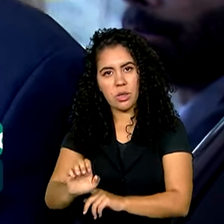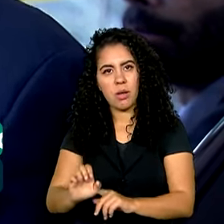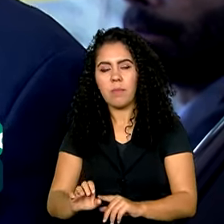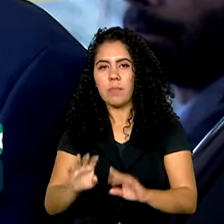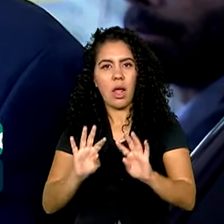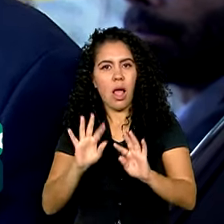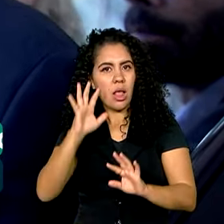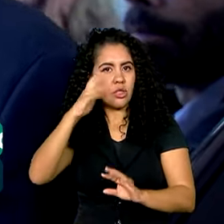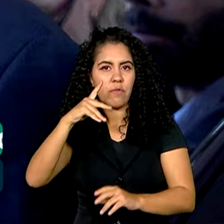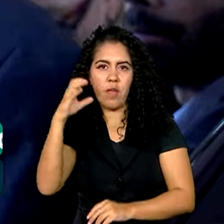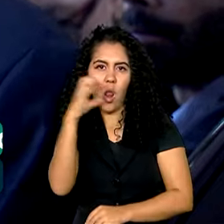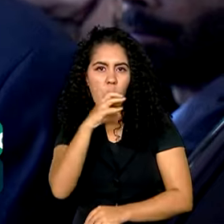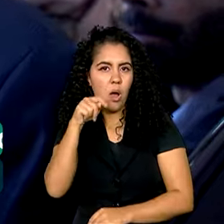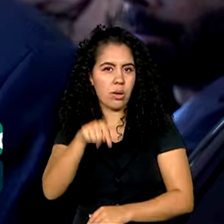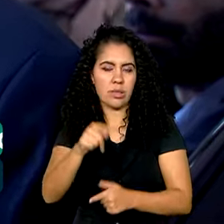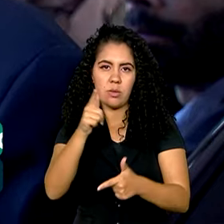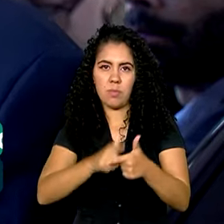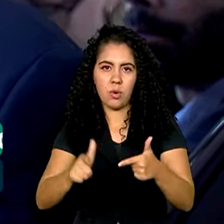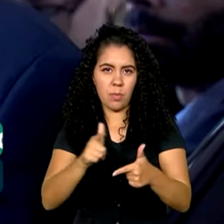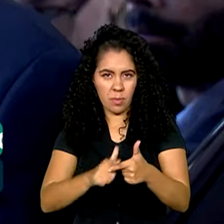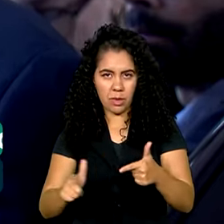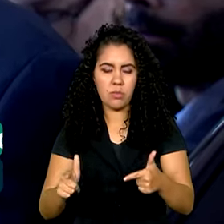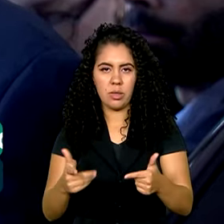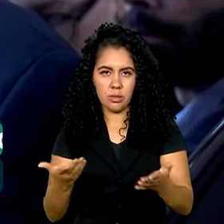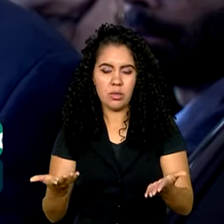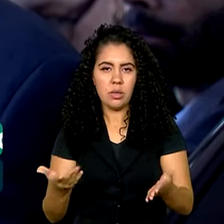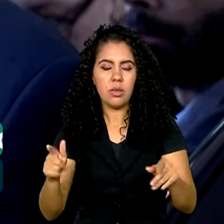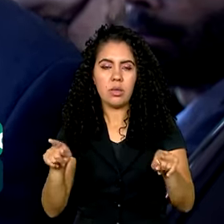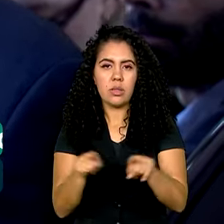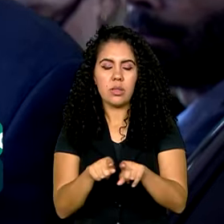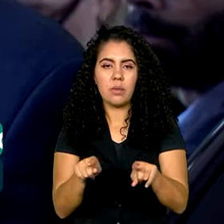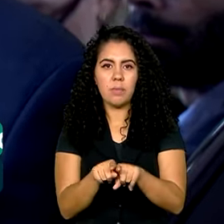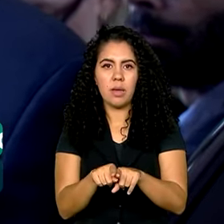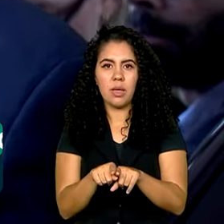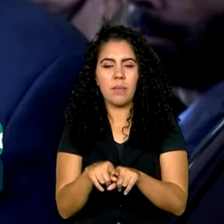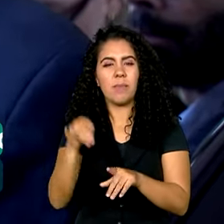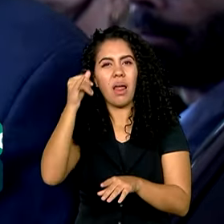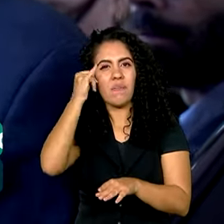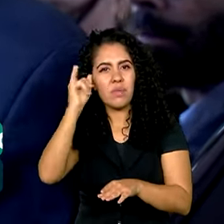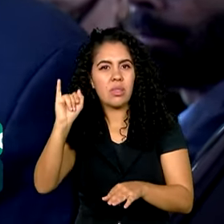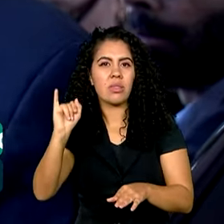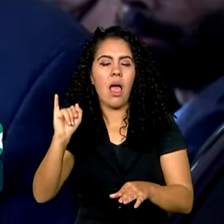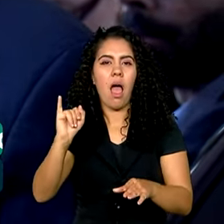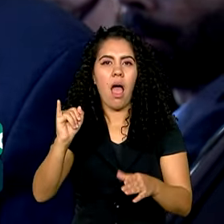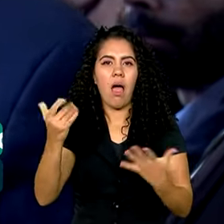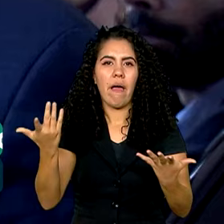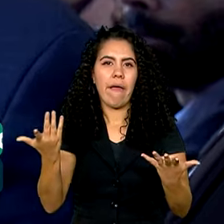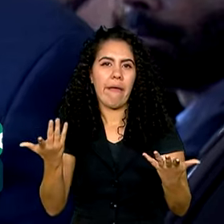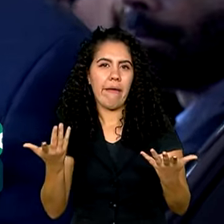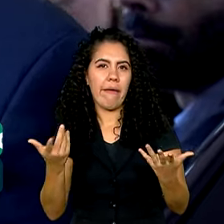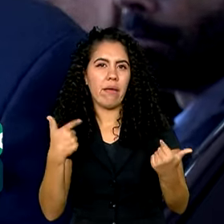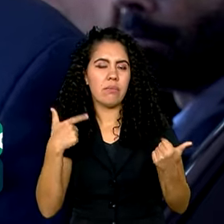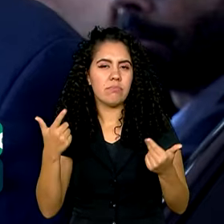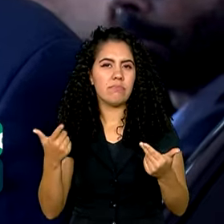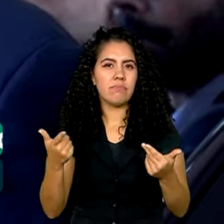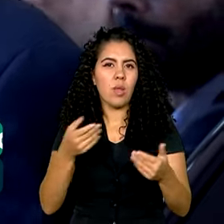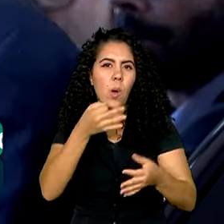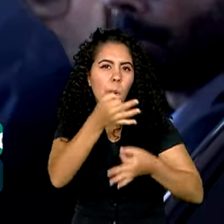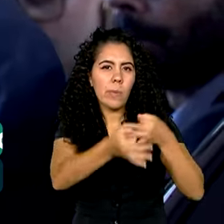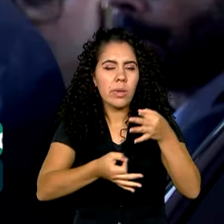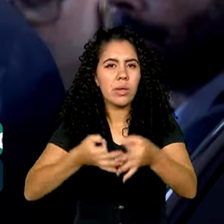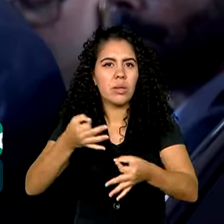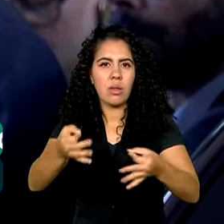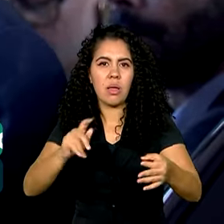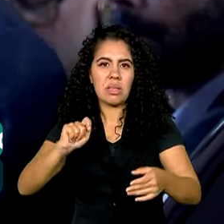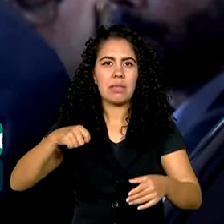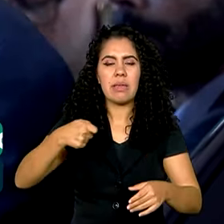discussão do que quer dizer. E para evitar também interpretações de que é ato